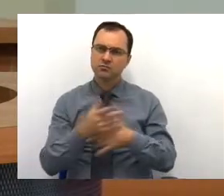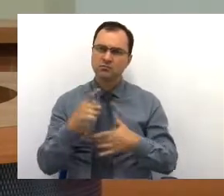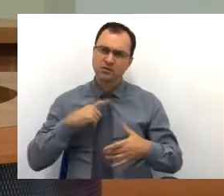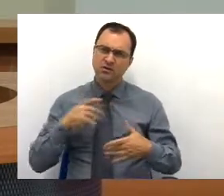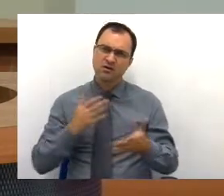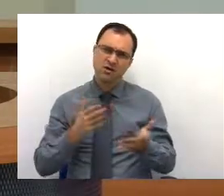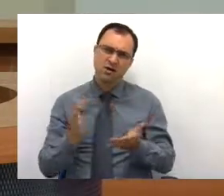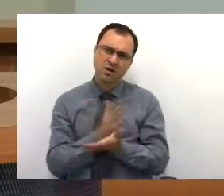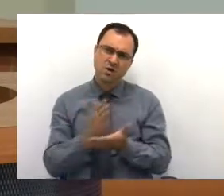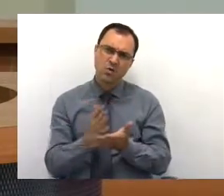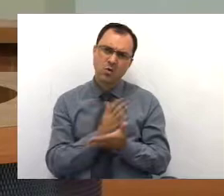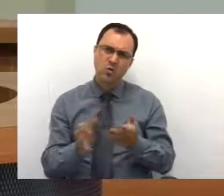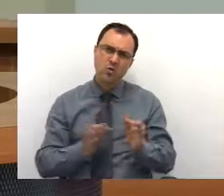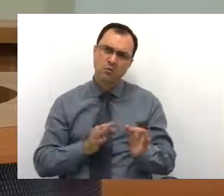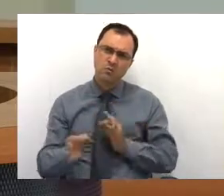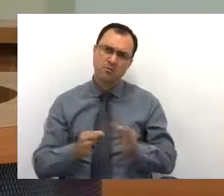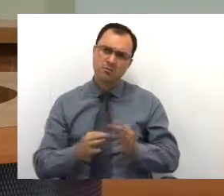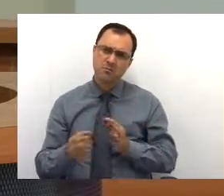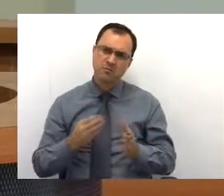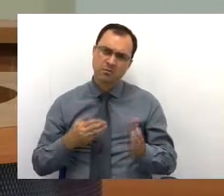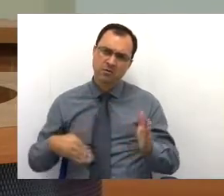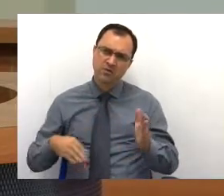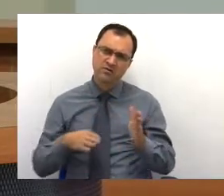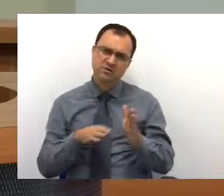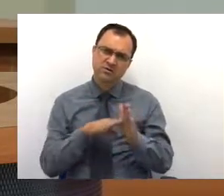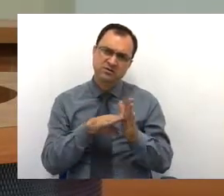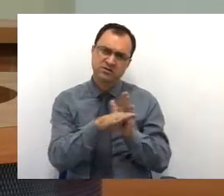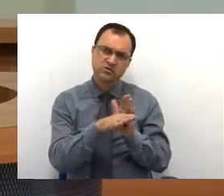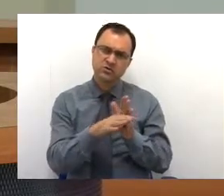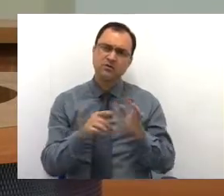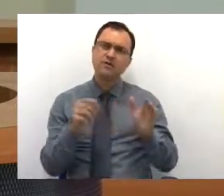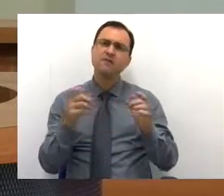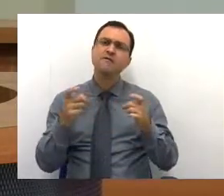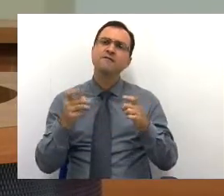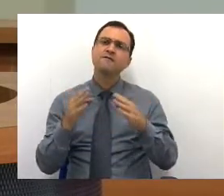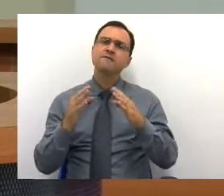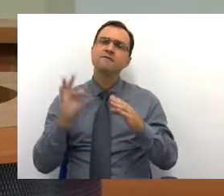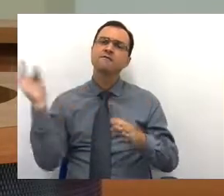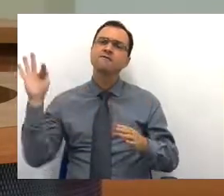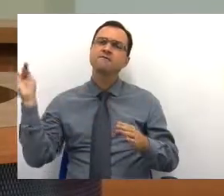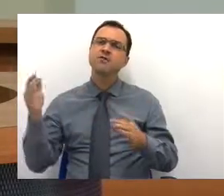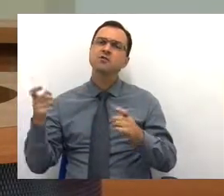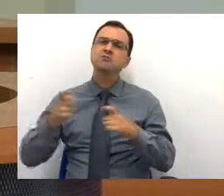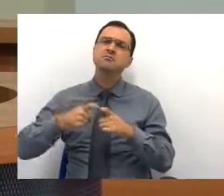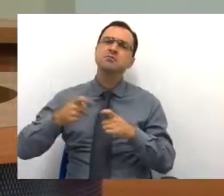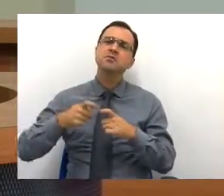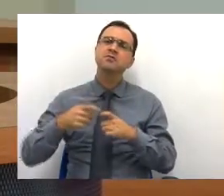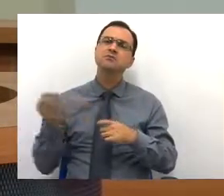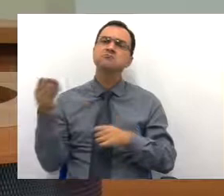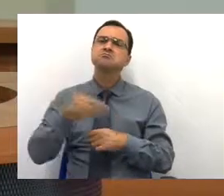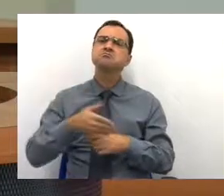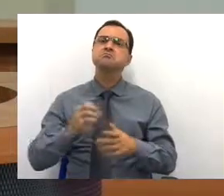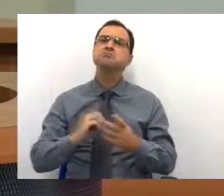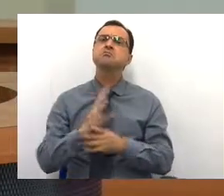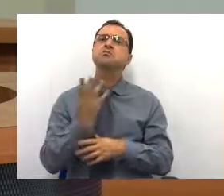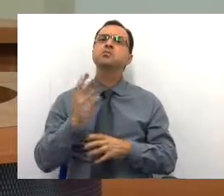algum plano nesse sentido? Perguntando da faculdade de medicina, ela poderá vir mesmo? Quando será viabilizada?